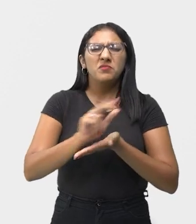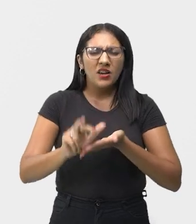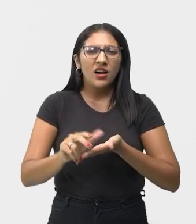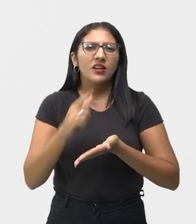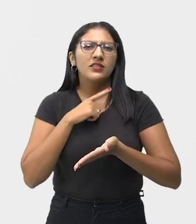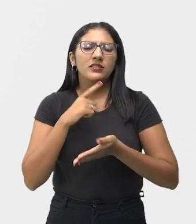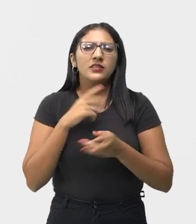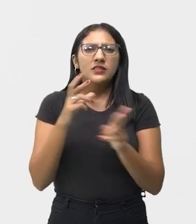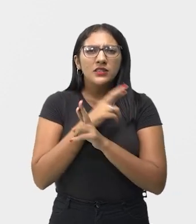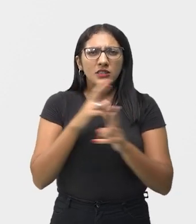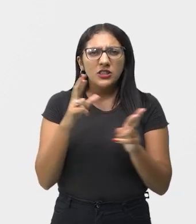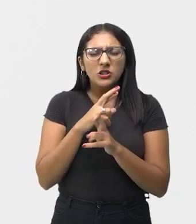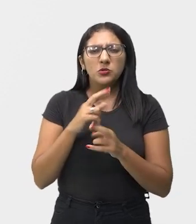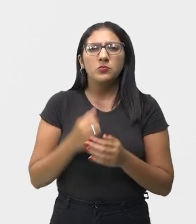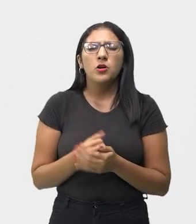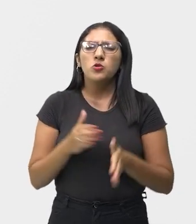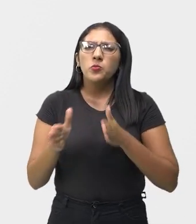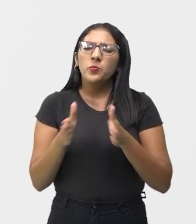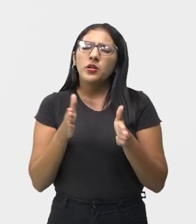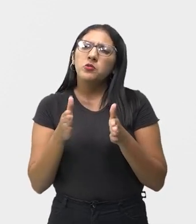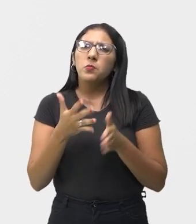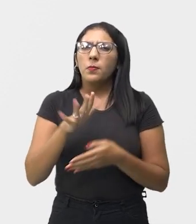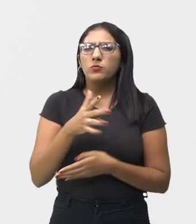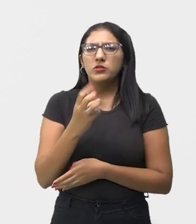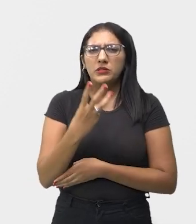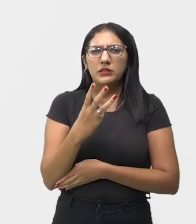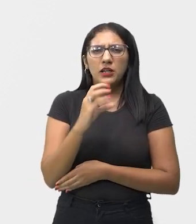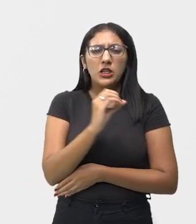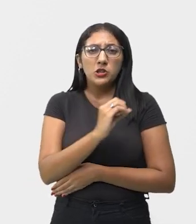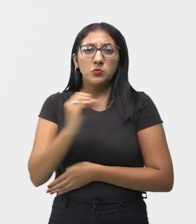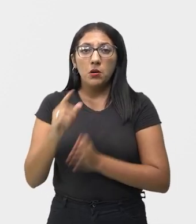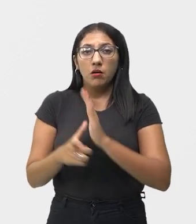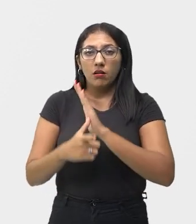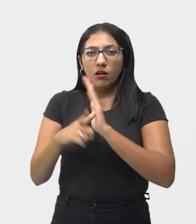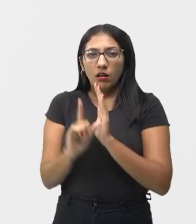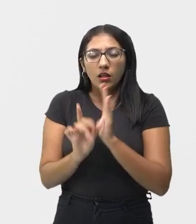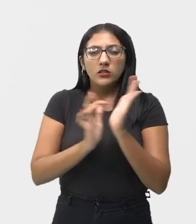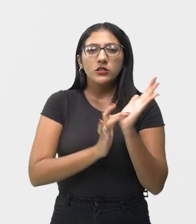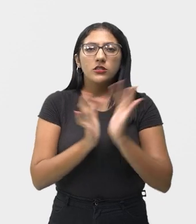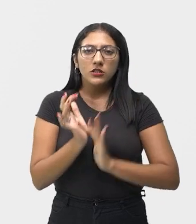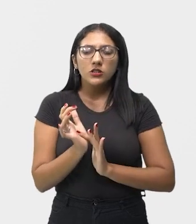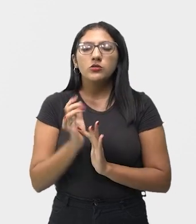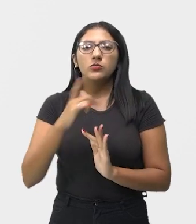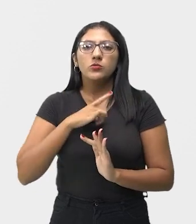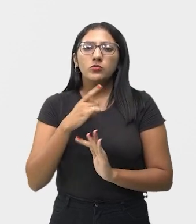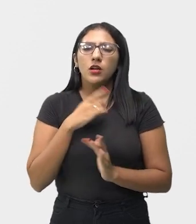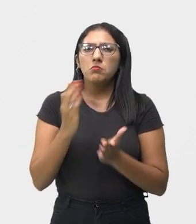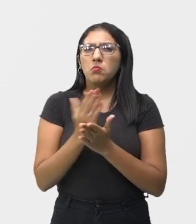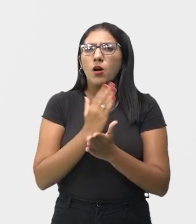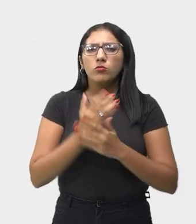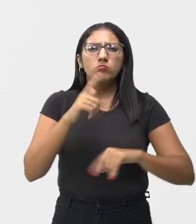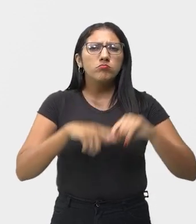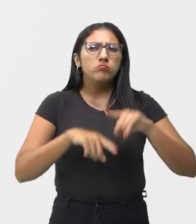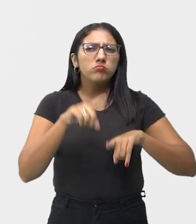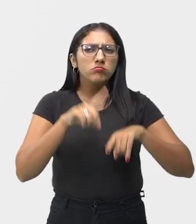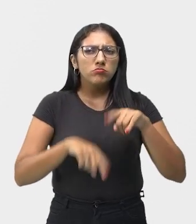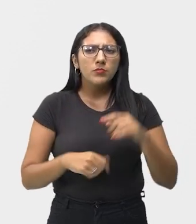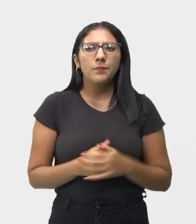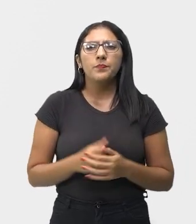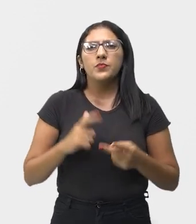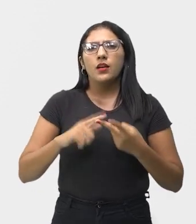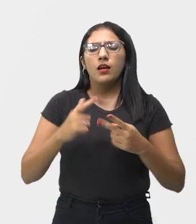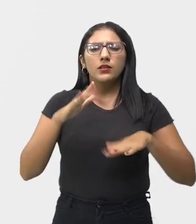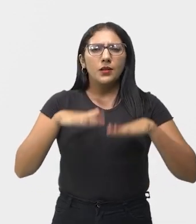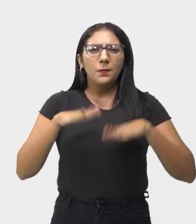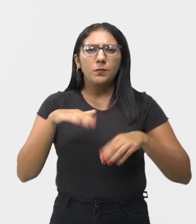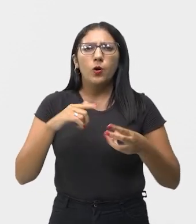comprovam que no Antigo Egito, por volta de 3 mil antes de Cristo, havia instrumentos variados, como o tambor,